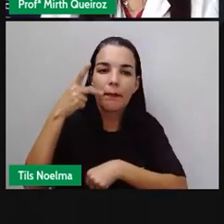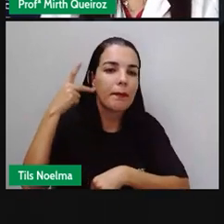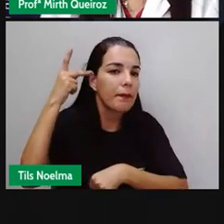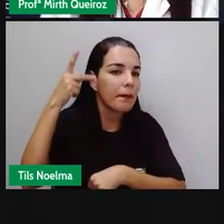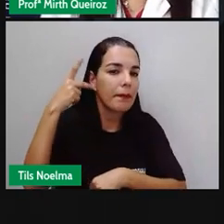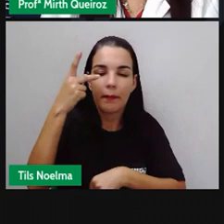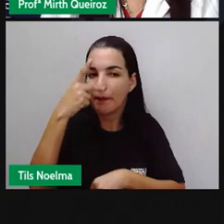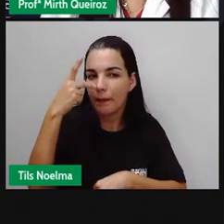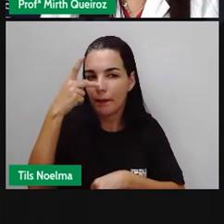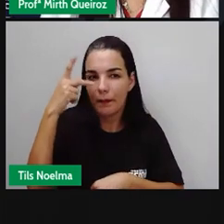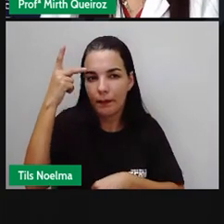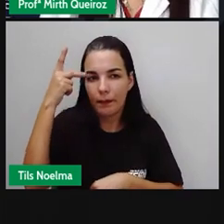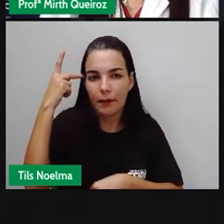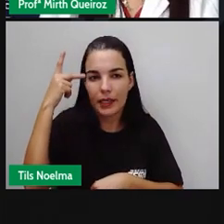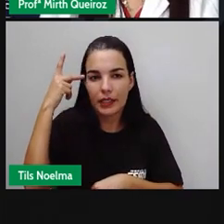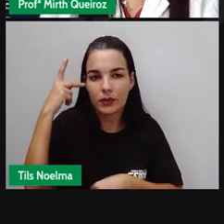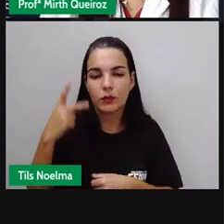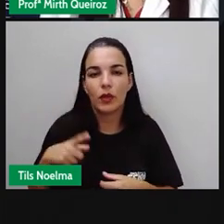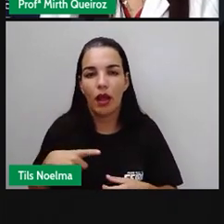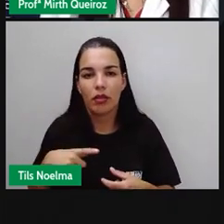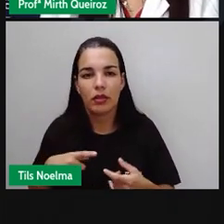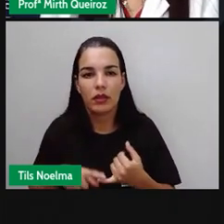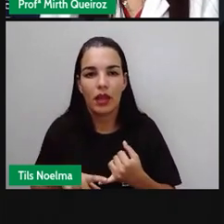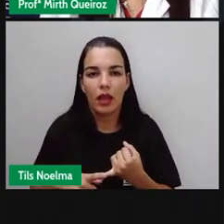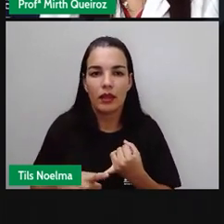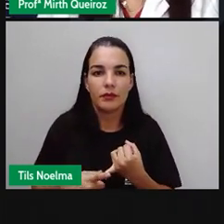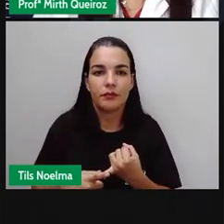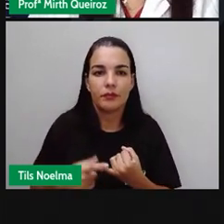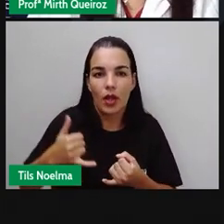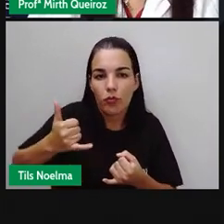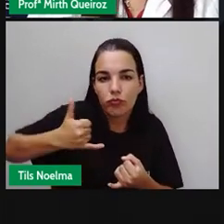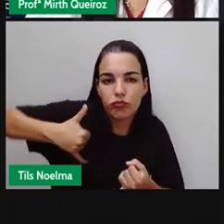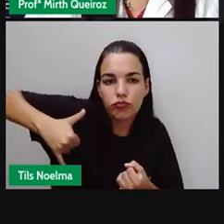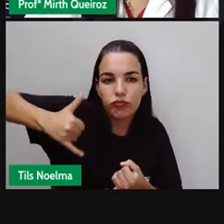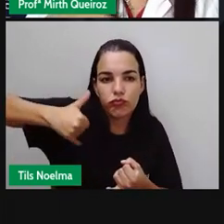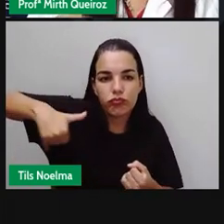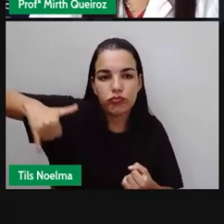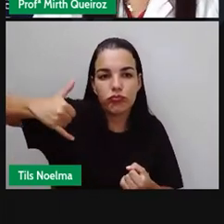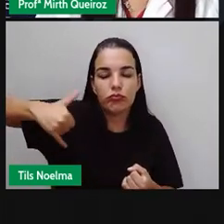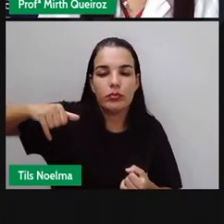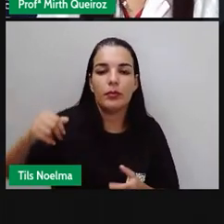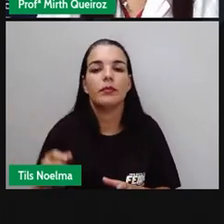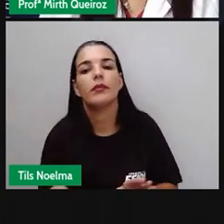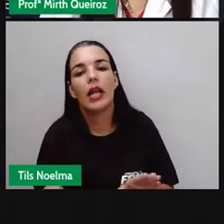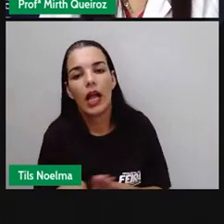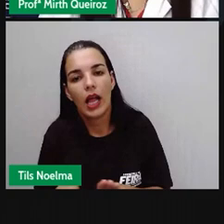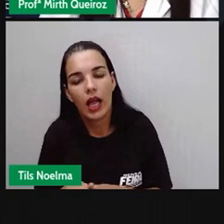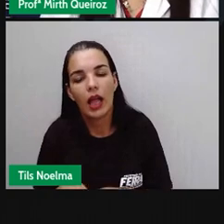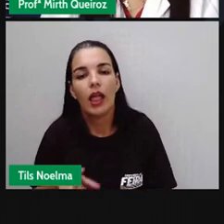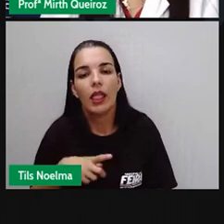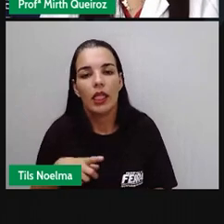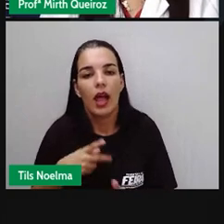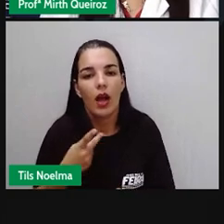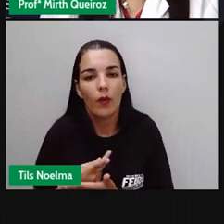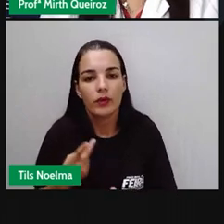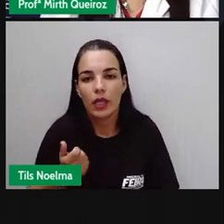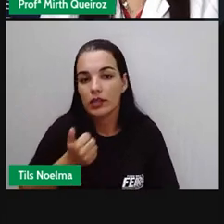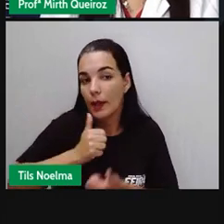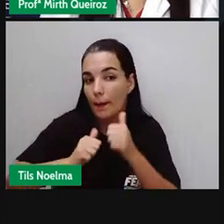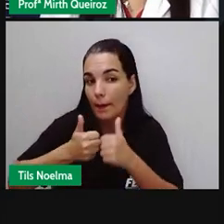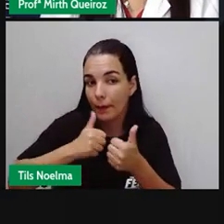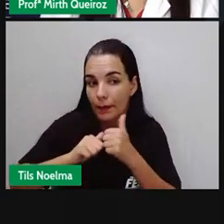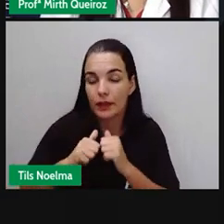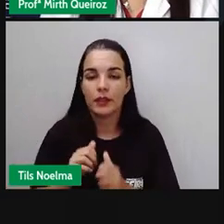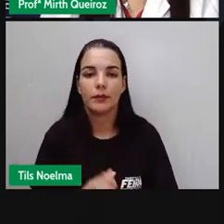o shoyu, o vinagre. Esse processo de fermentação, ele também acontece nesses tipos de bebidas